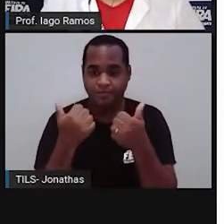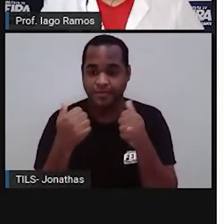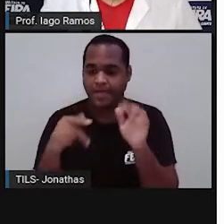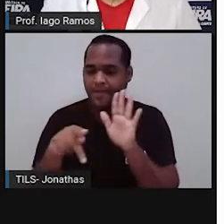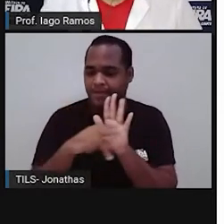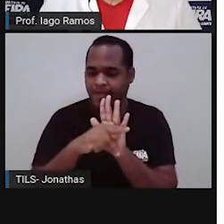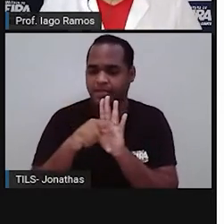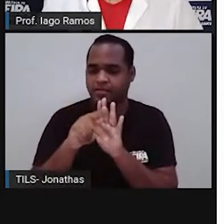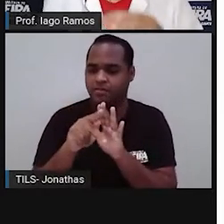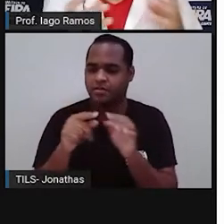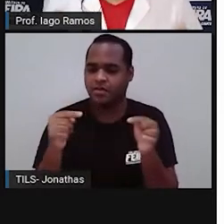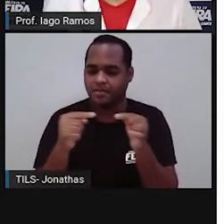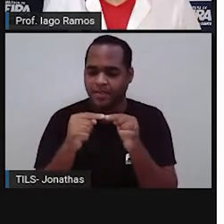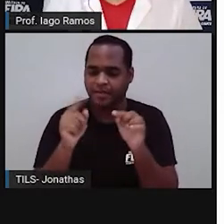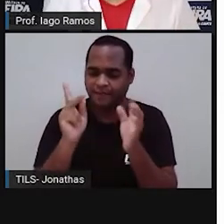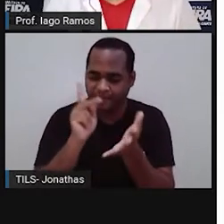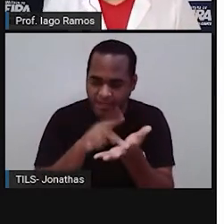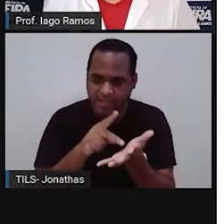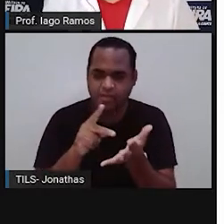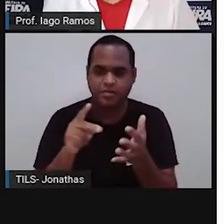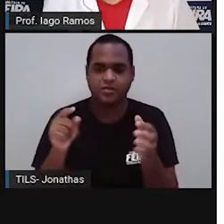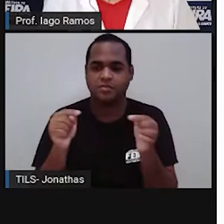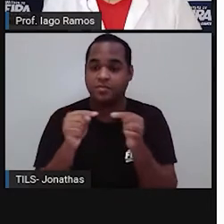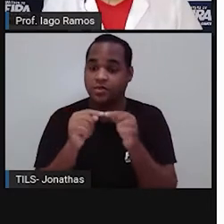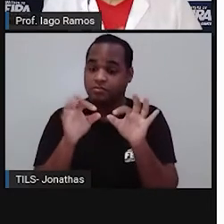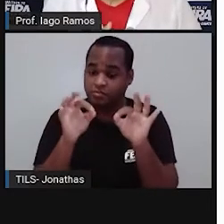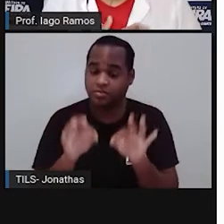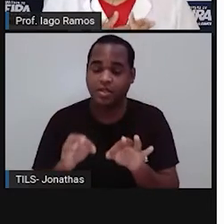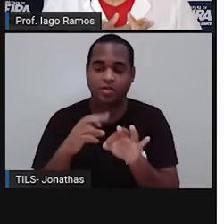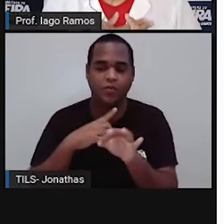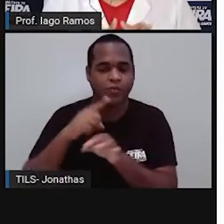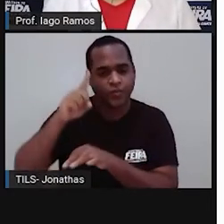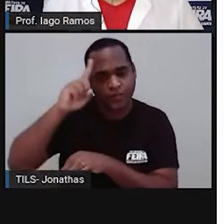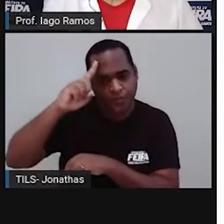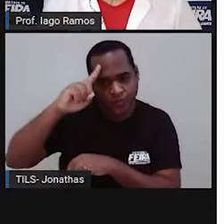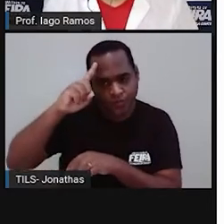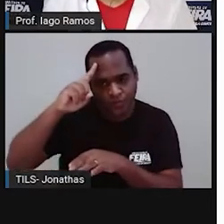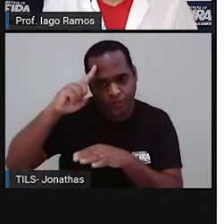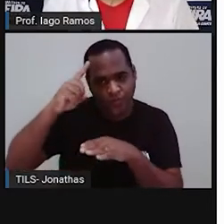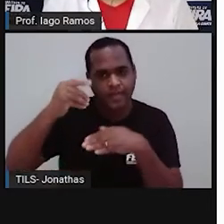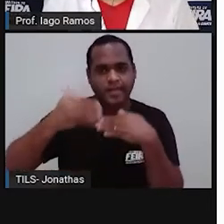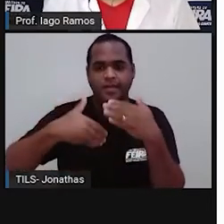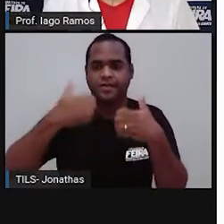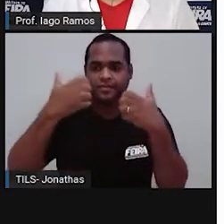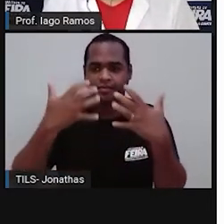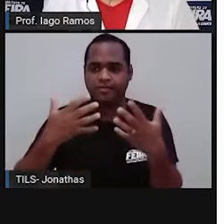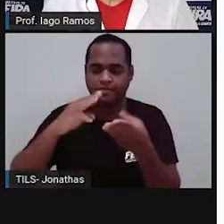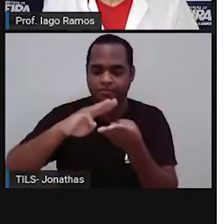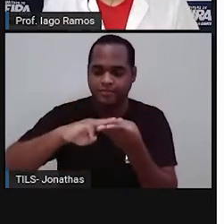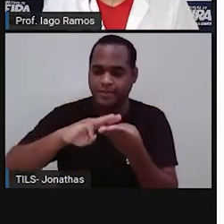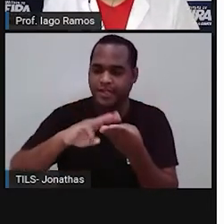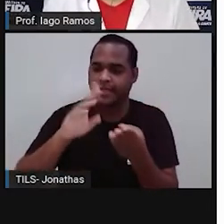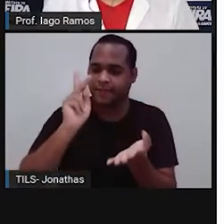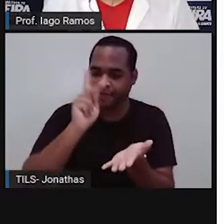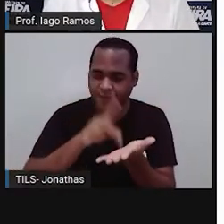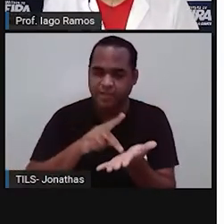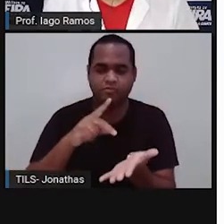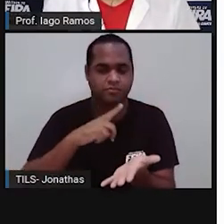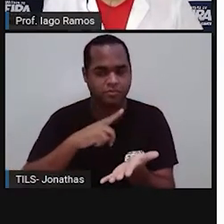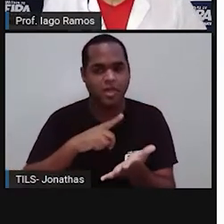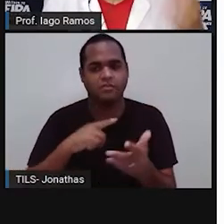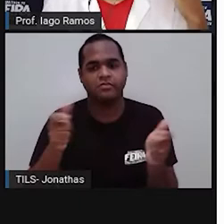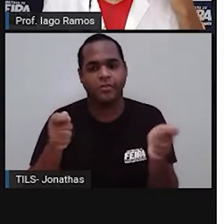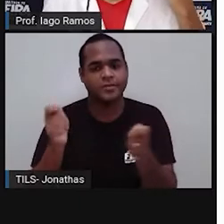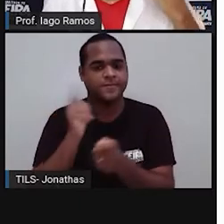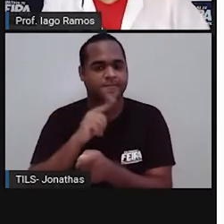parte do mundo real, do mundo físico, do nosso dia a dia, né? E a matemática, ela existe pra isso, tá